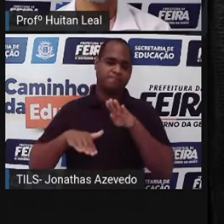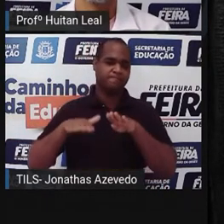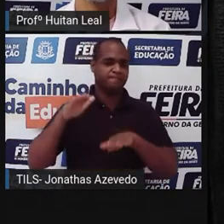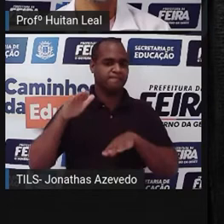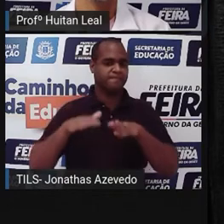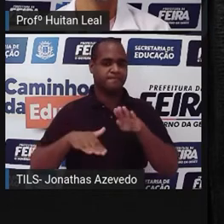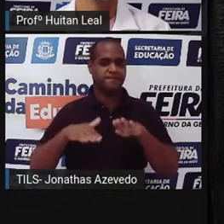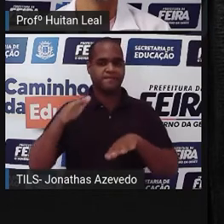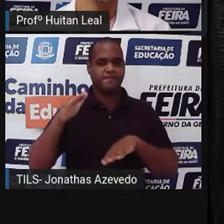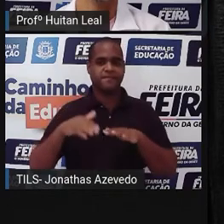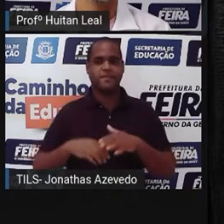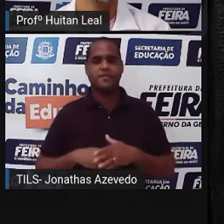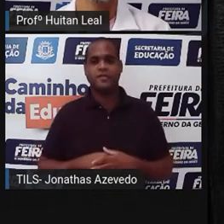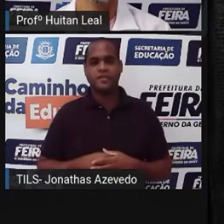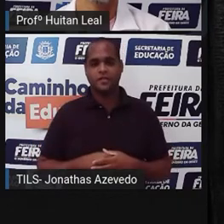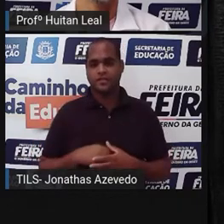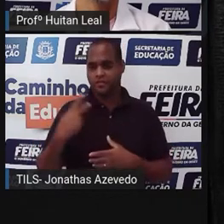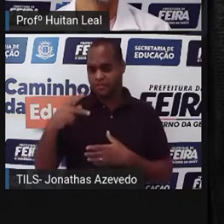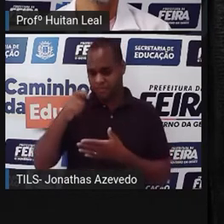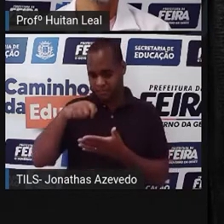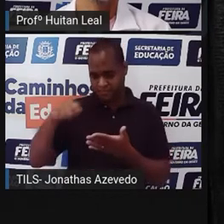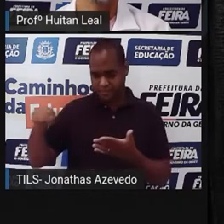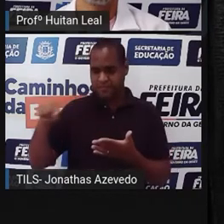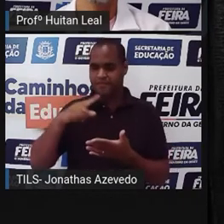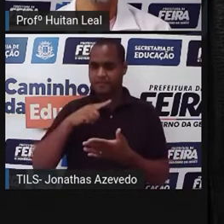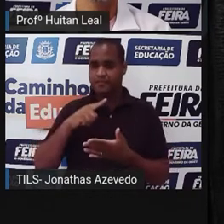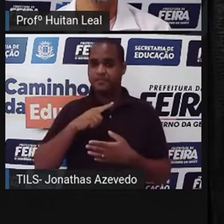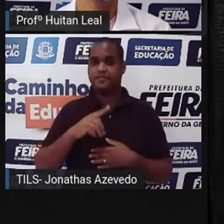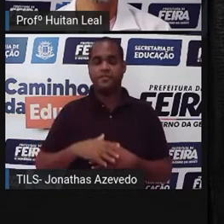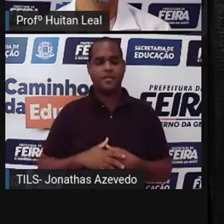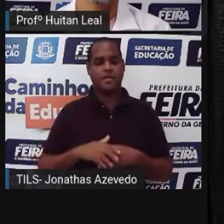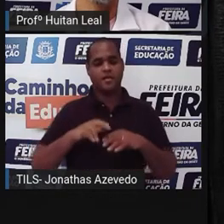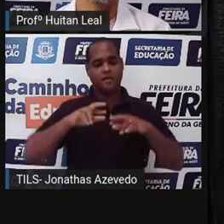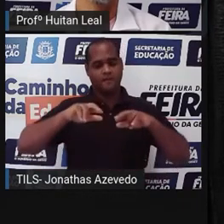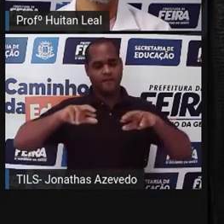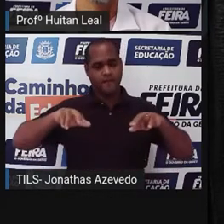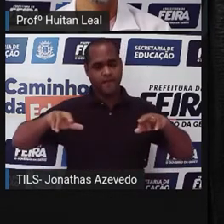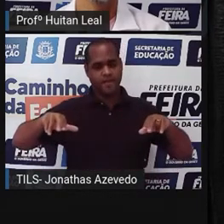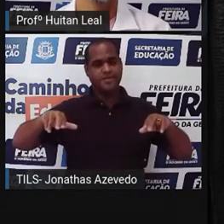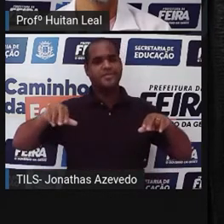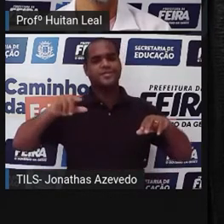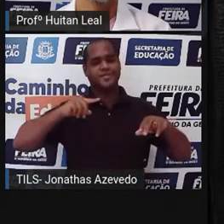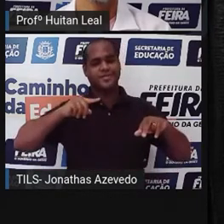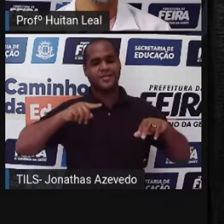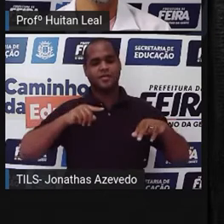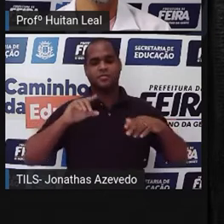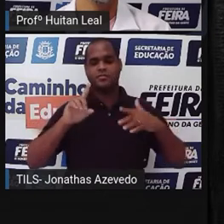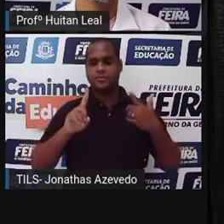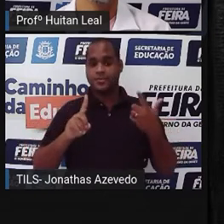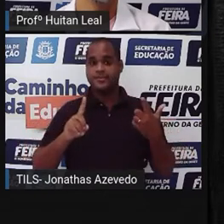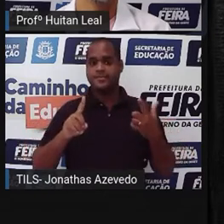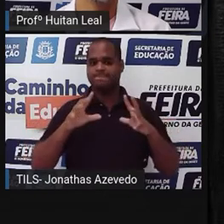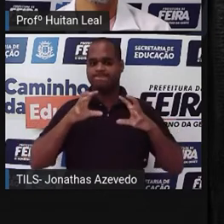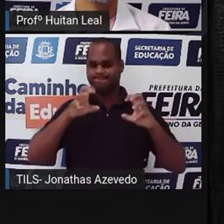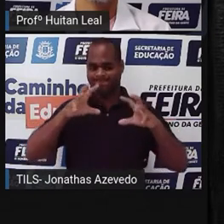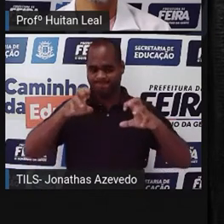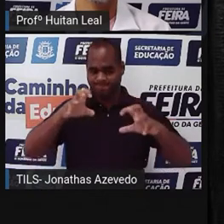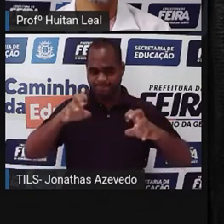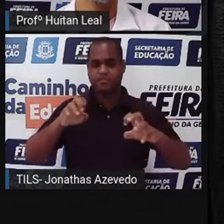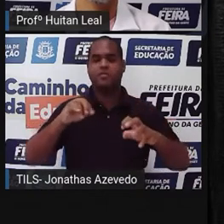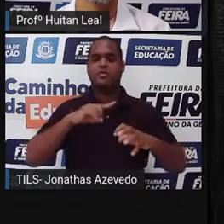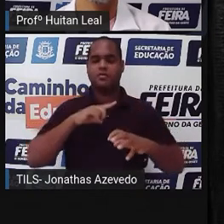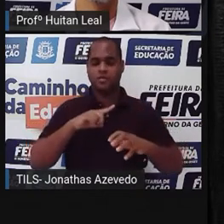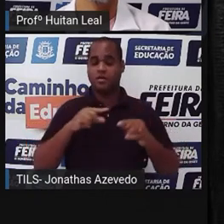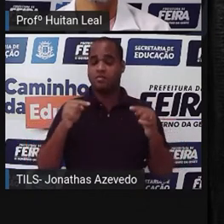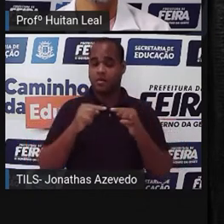de quem escreve o conto. Então, há vários tipos de contos. O conto de terror e de assombração é um